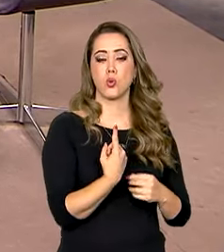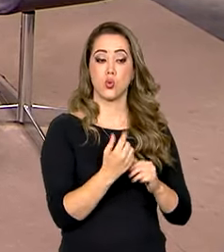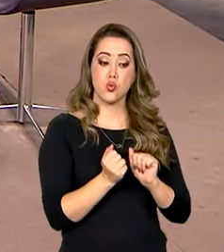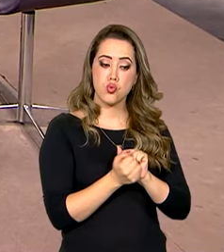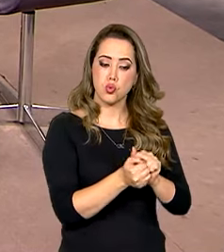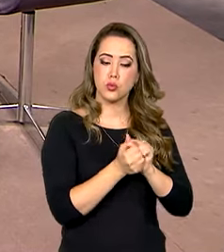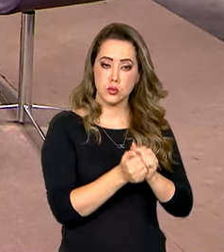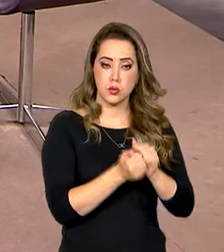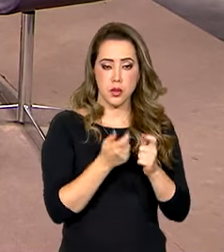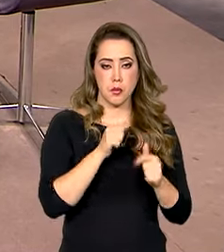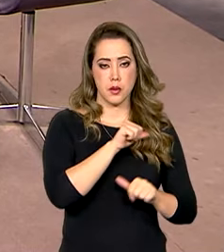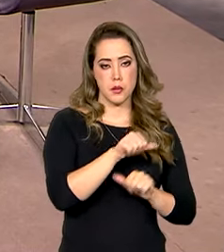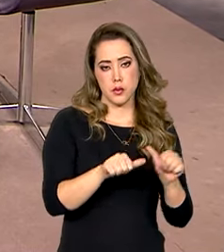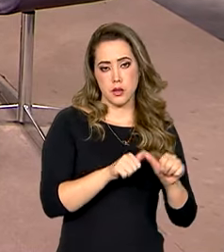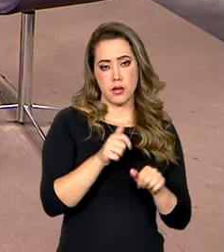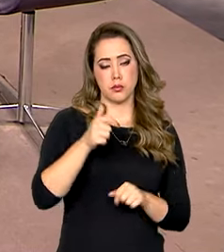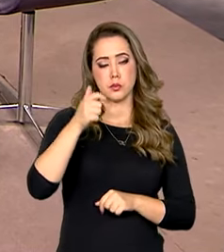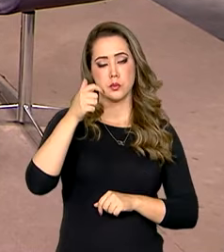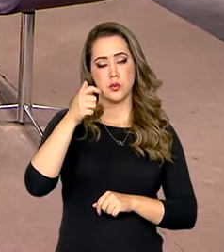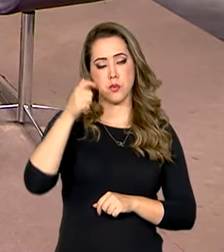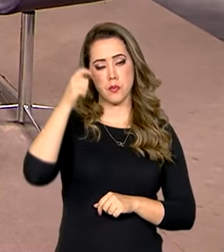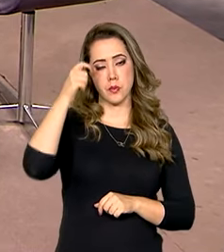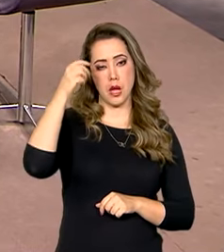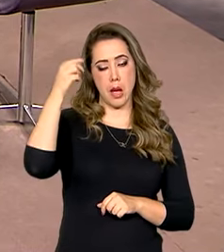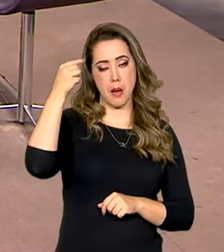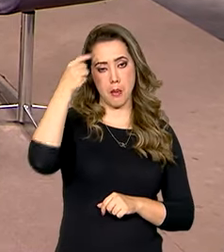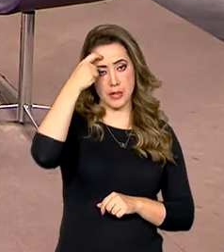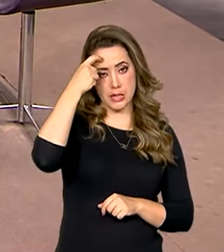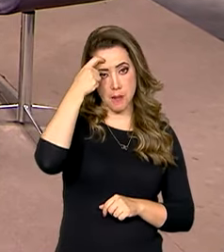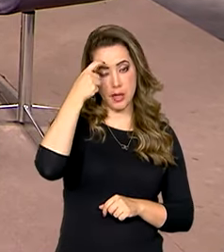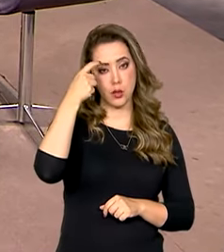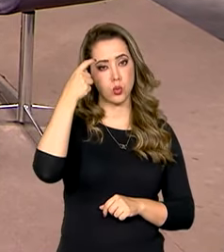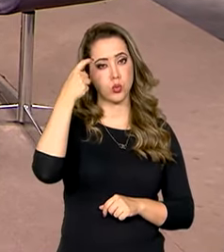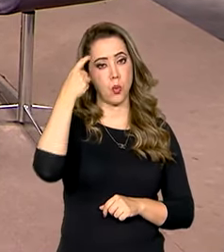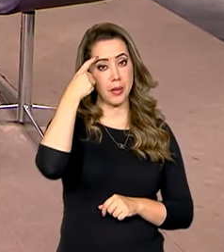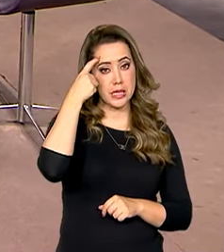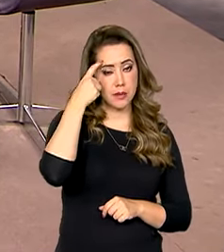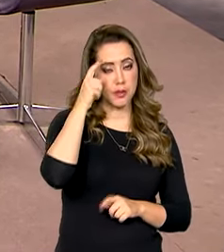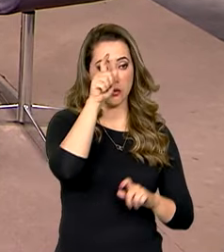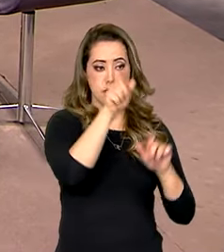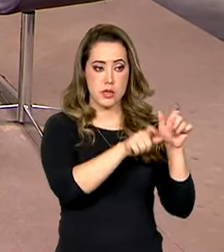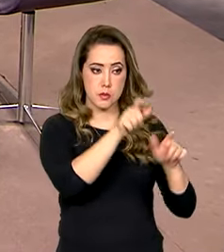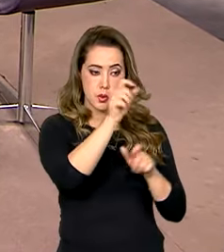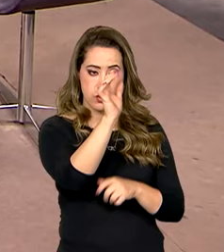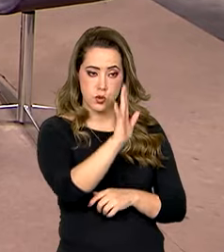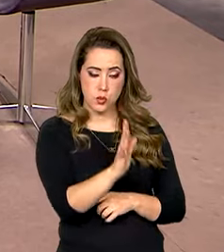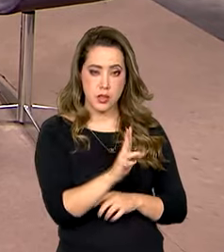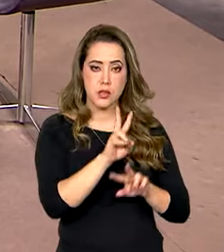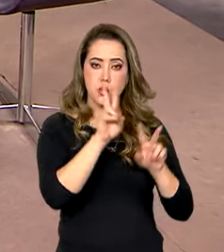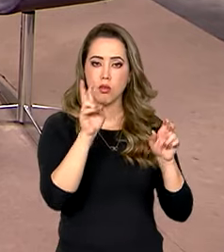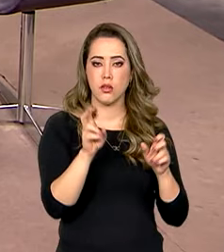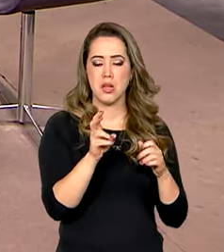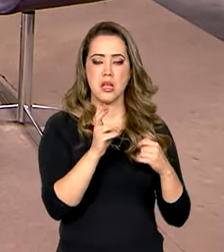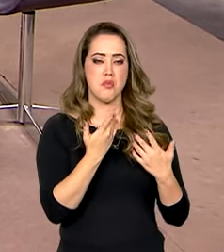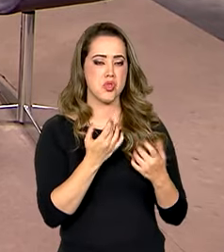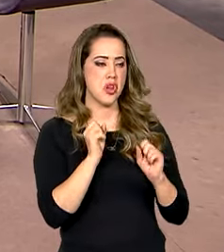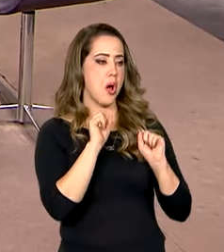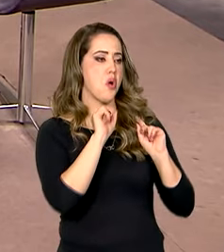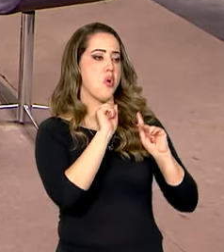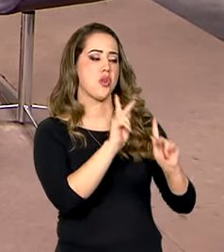para mudar a mentalidade da população brasileira no que diz respeito à banalização